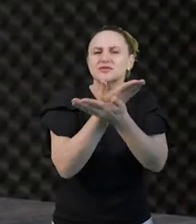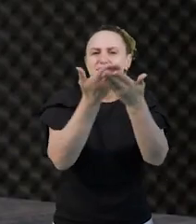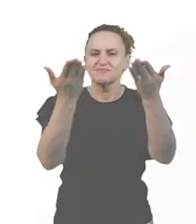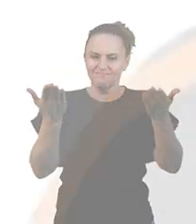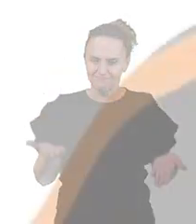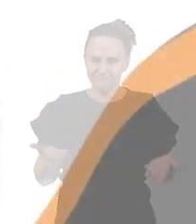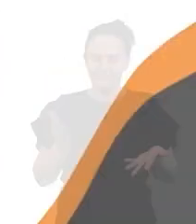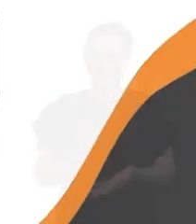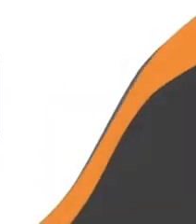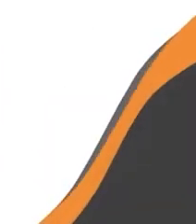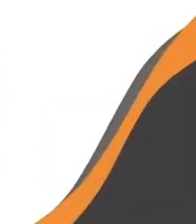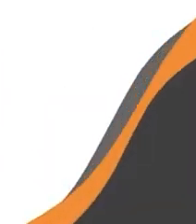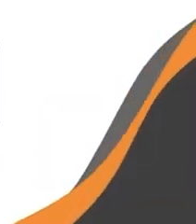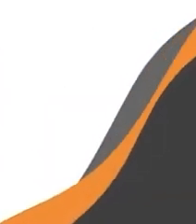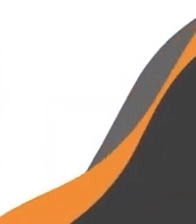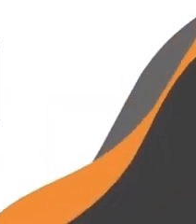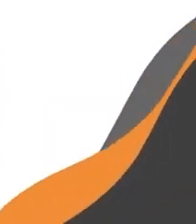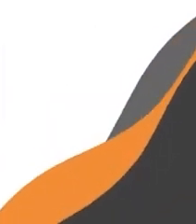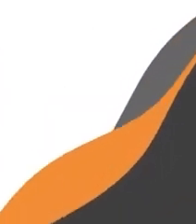a todos.